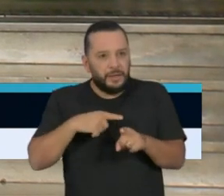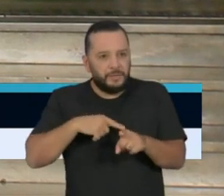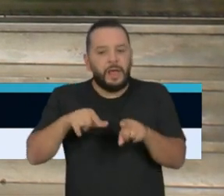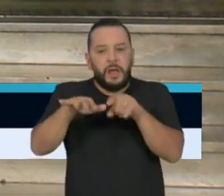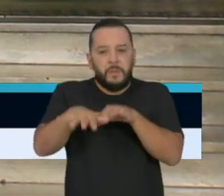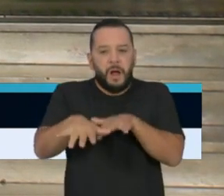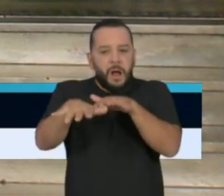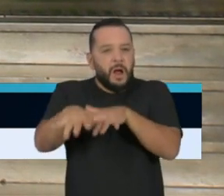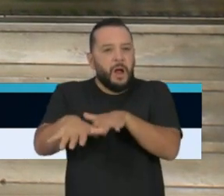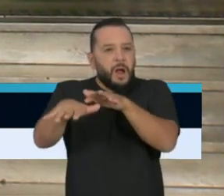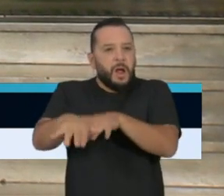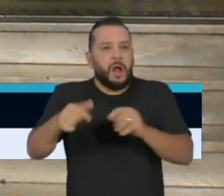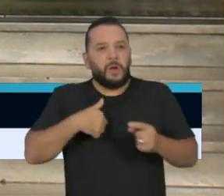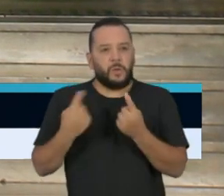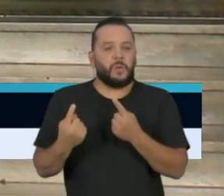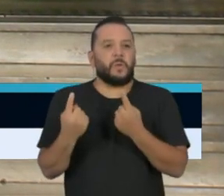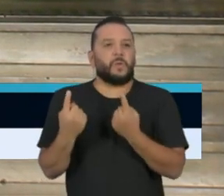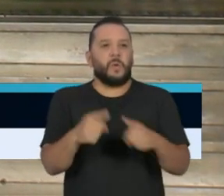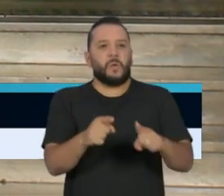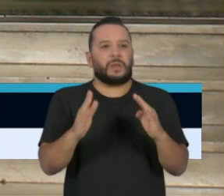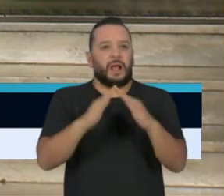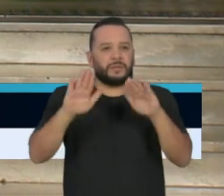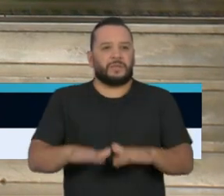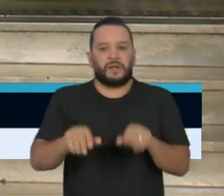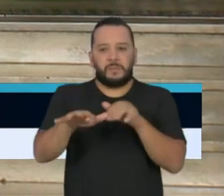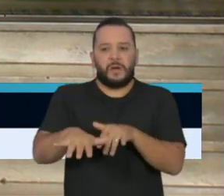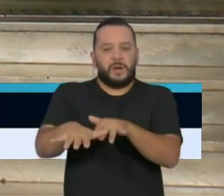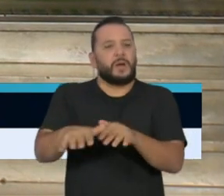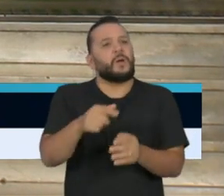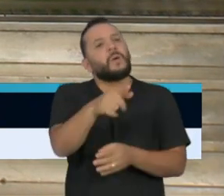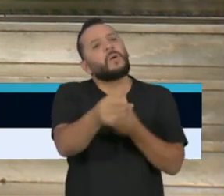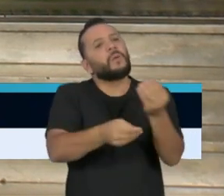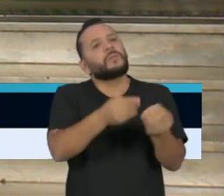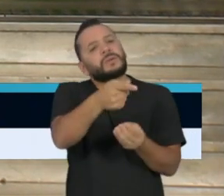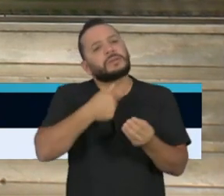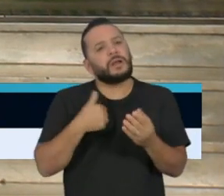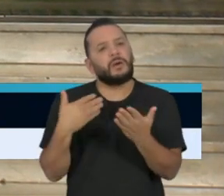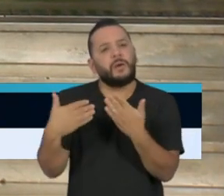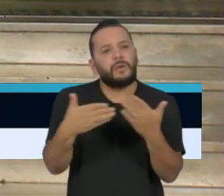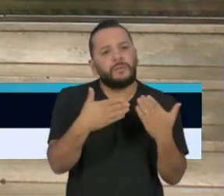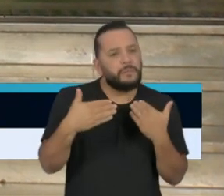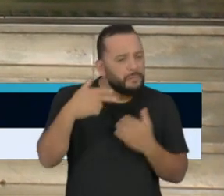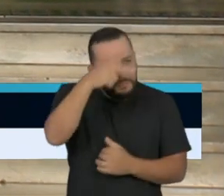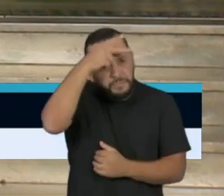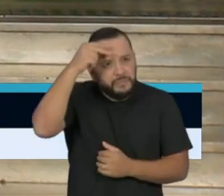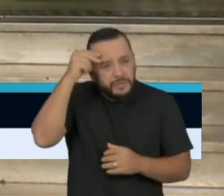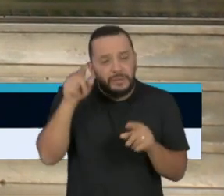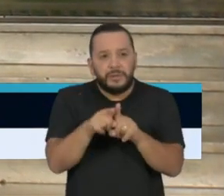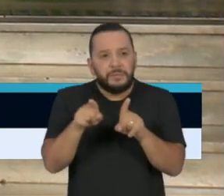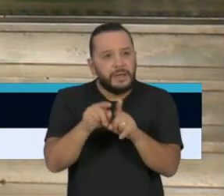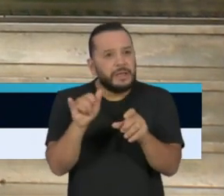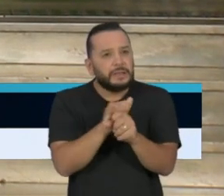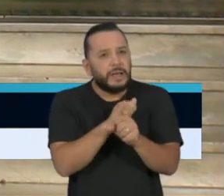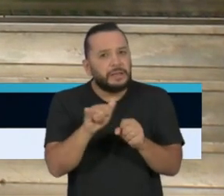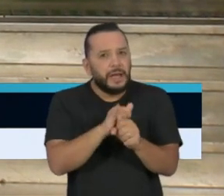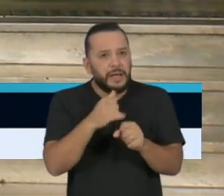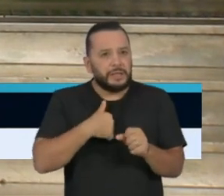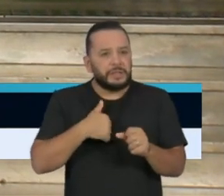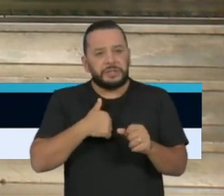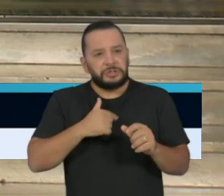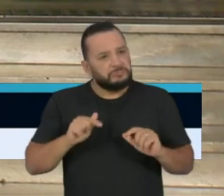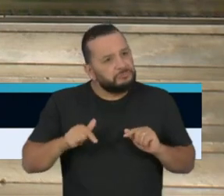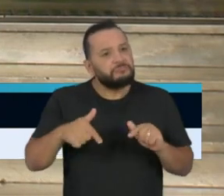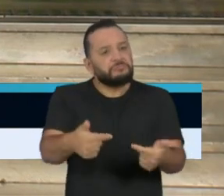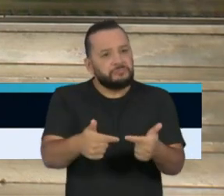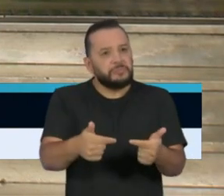Como o senhor tem dialogado com os prefeitos para tentar ampliar esses índices e se novas medidas serão tomadas para garantir o aumento desse isolamento aqui na